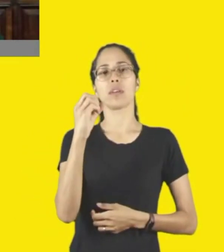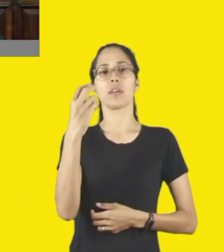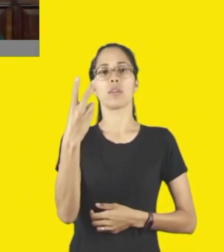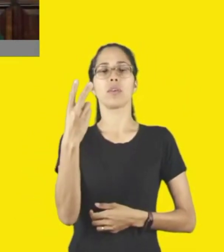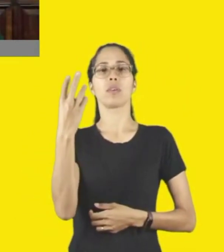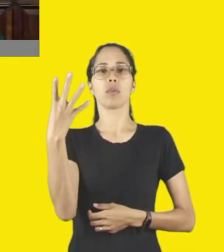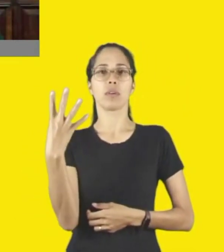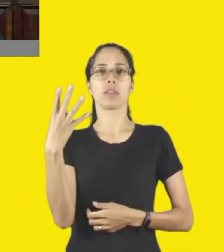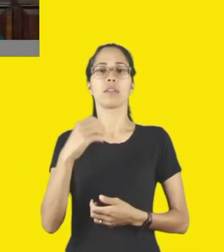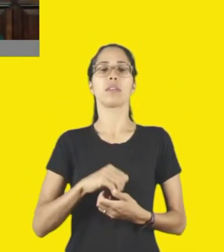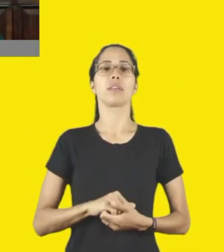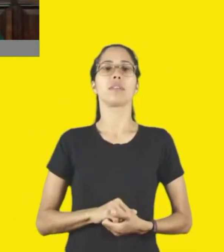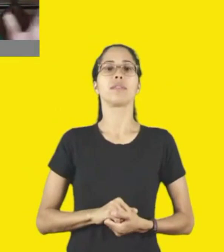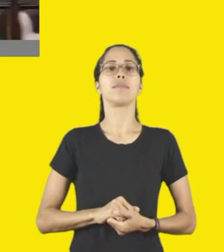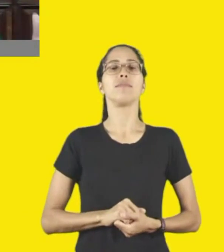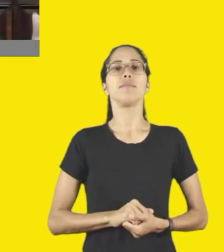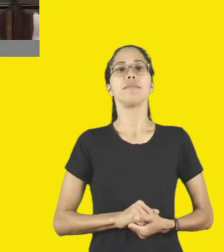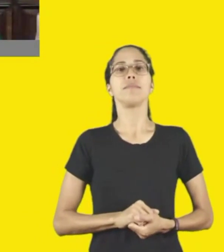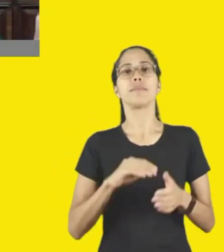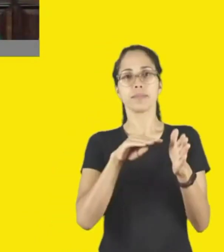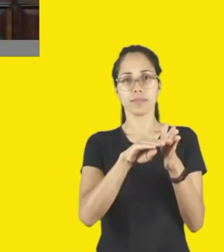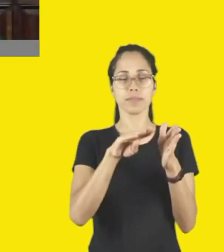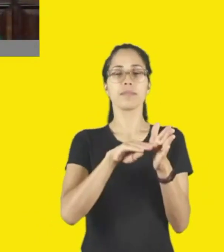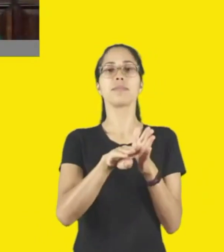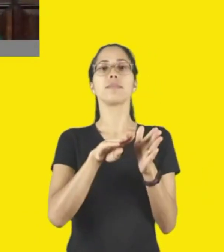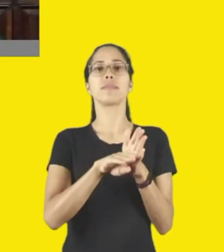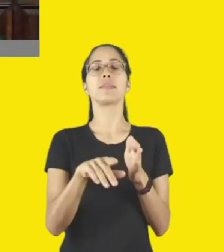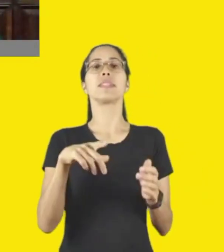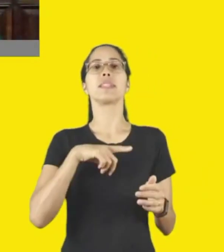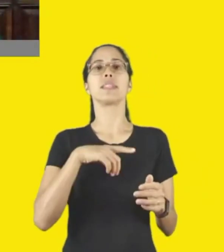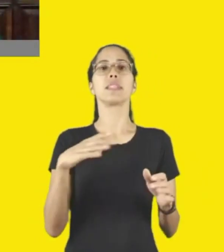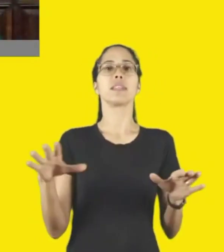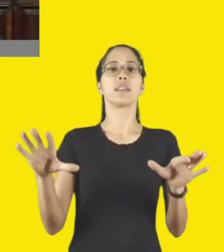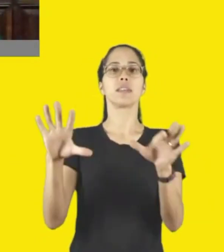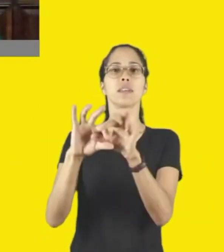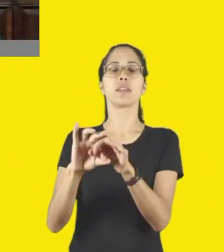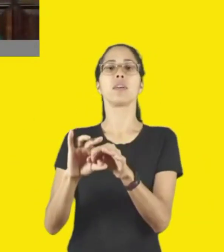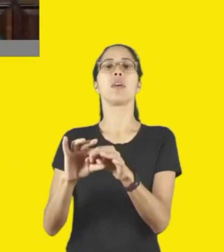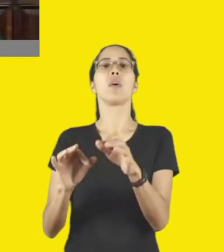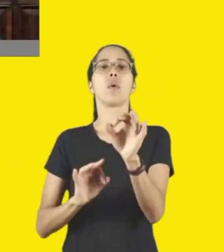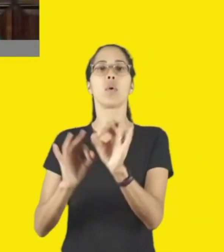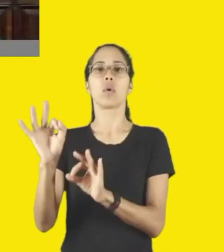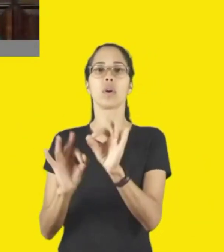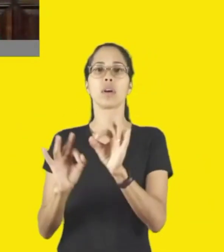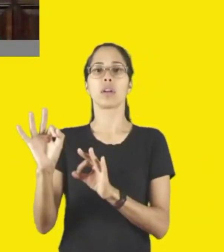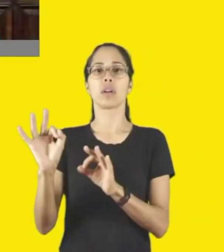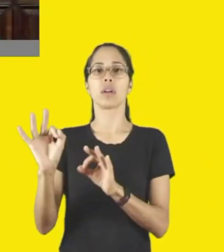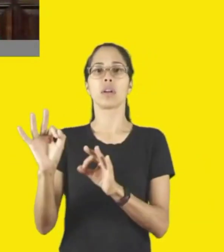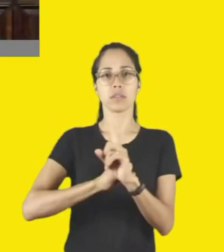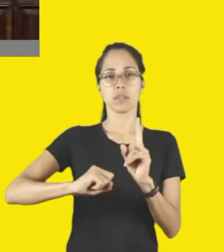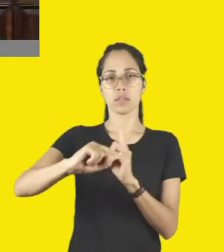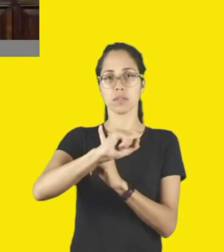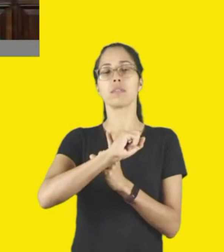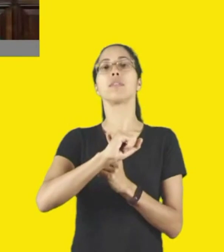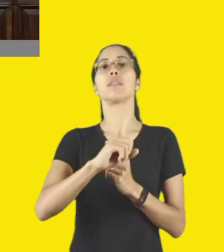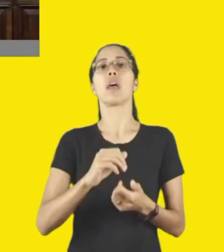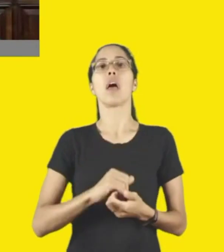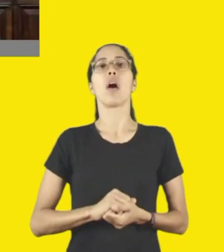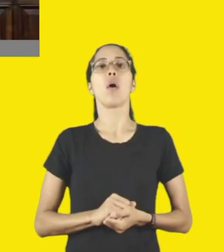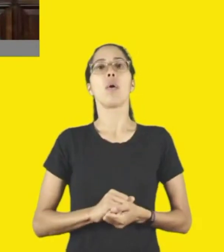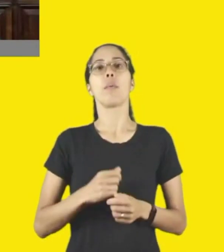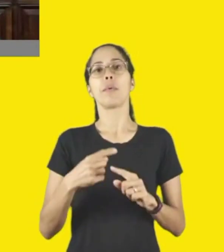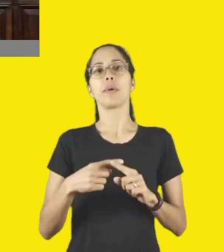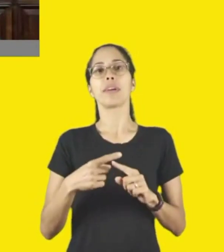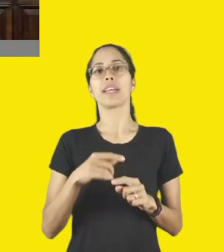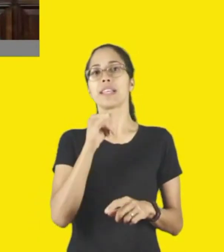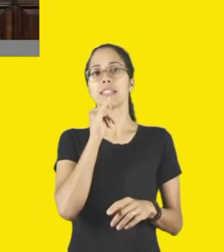É, a Secretaria tem, amigo, tem a parceria com a Organização Social, claro, a gente, tanto que não fecha mais, não existe mais período